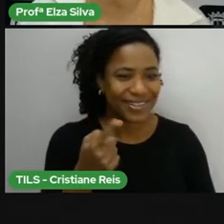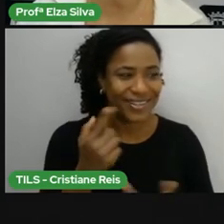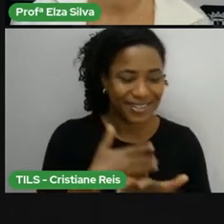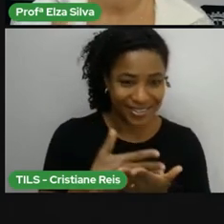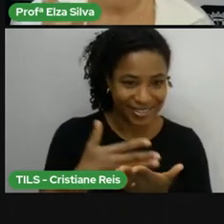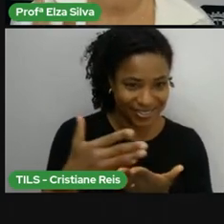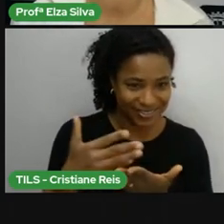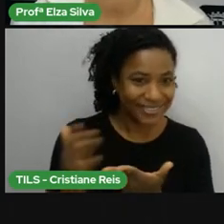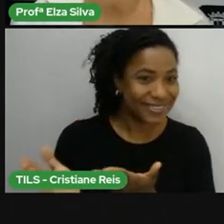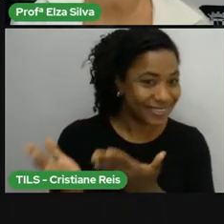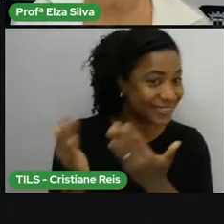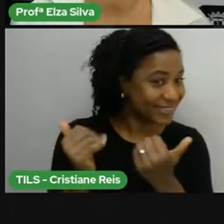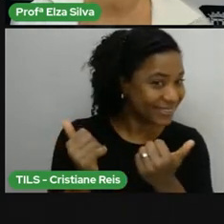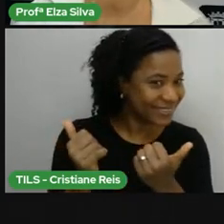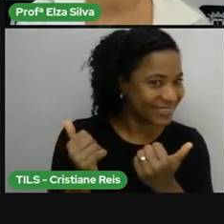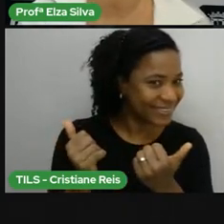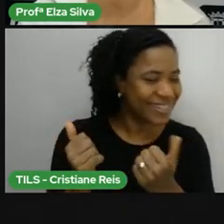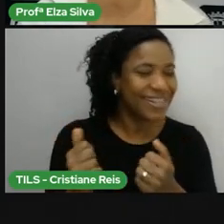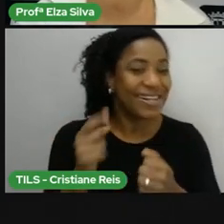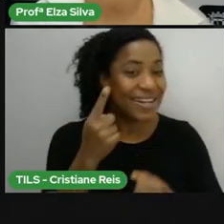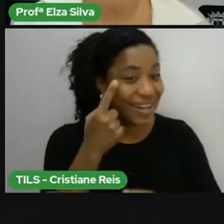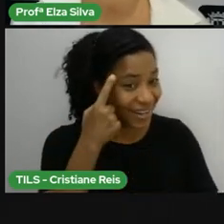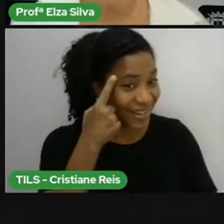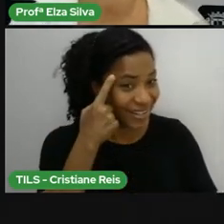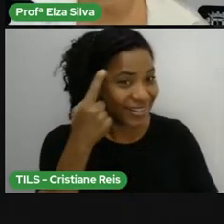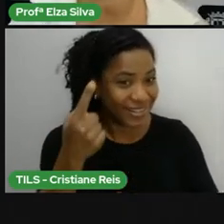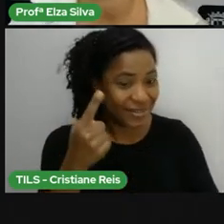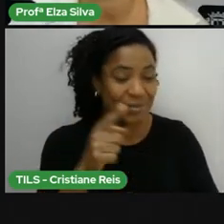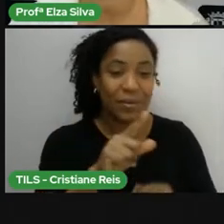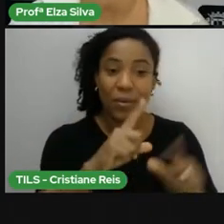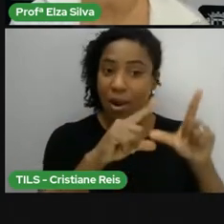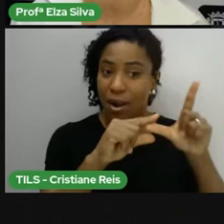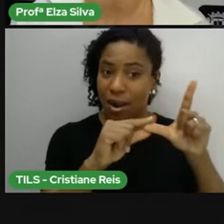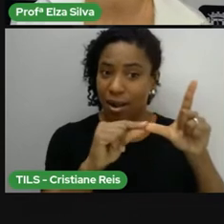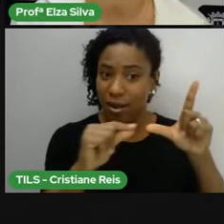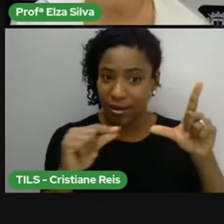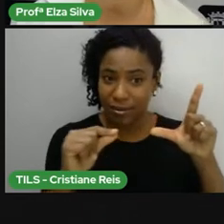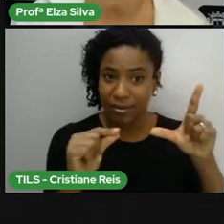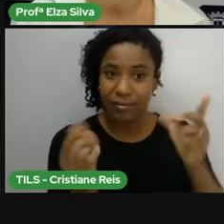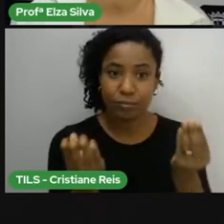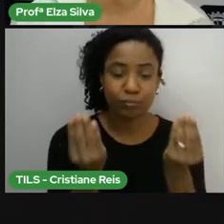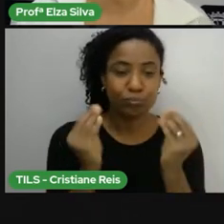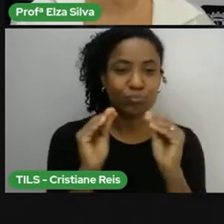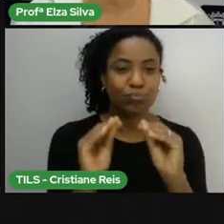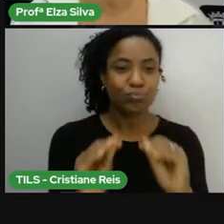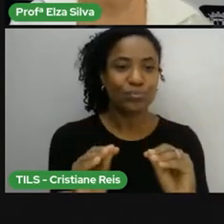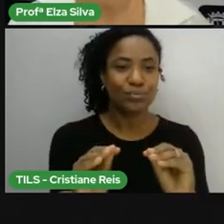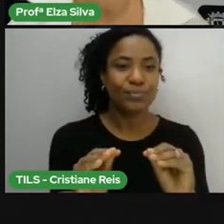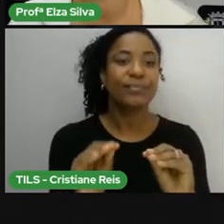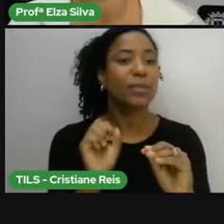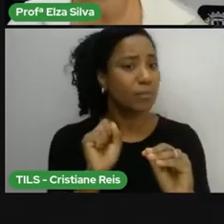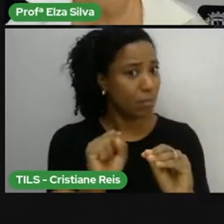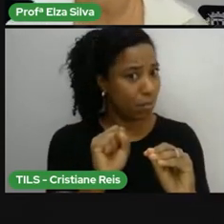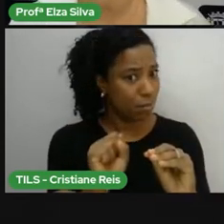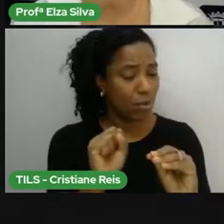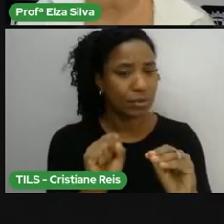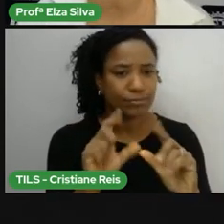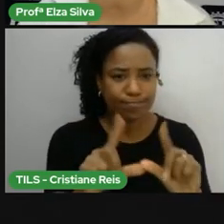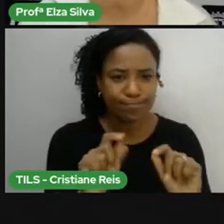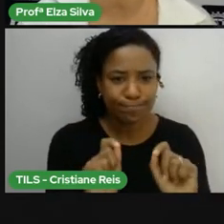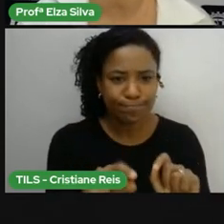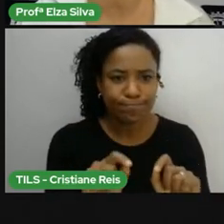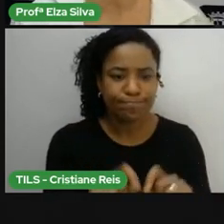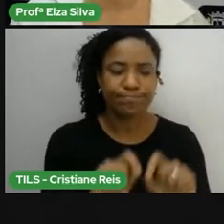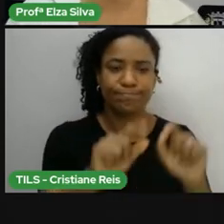aventura Lembrem-se Que eu estou Disponibilizando o link Ele está no slide Mas logo em seguida Estará